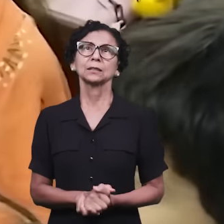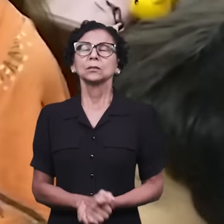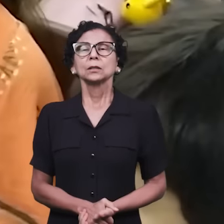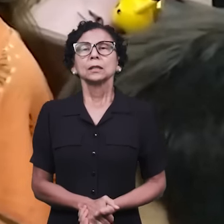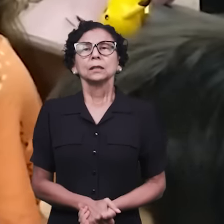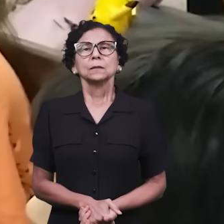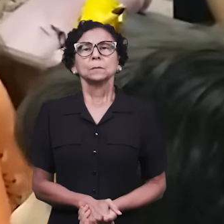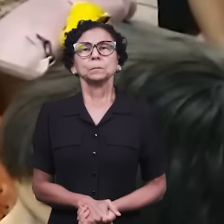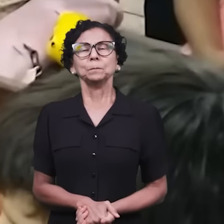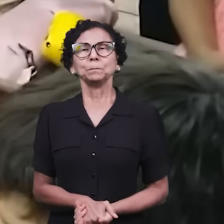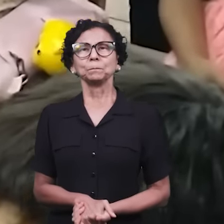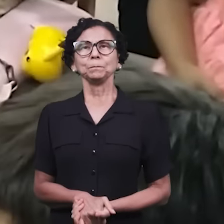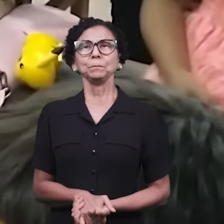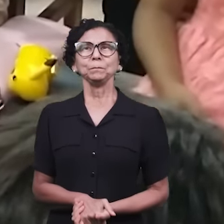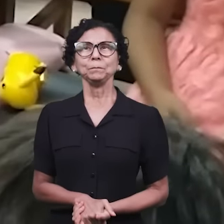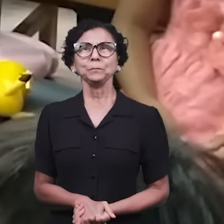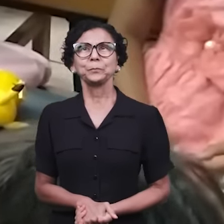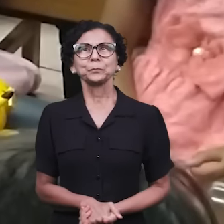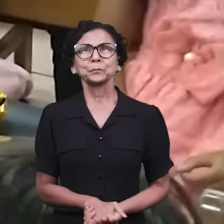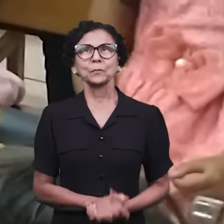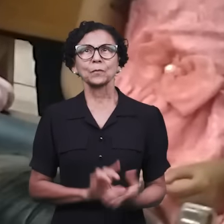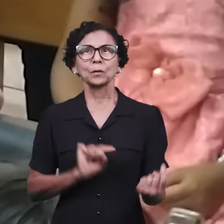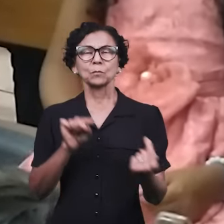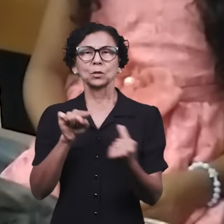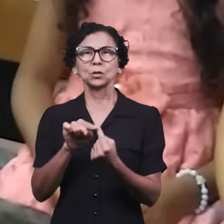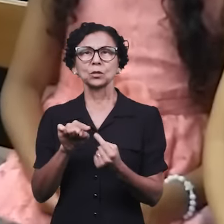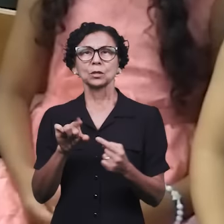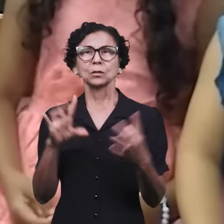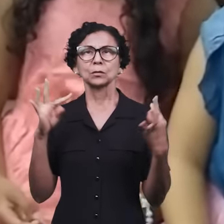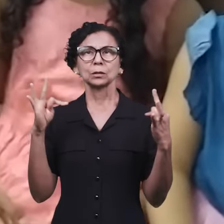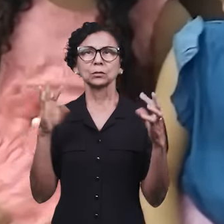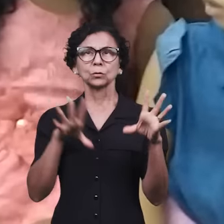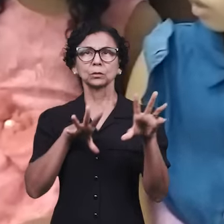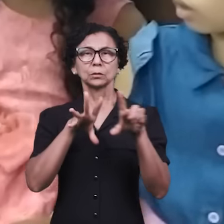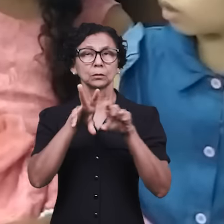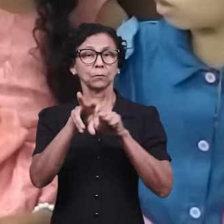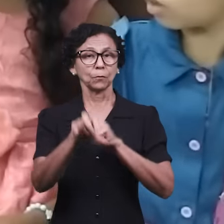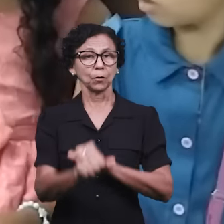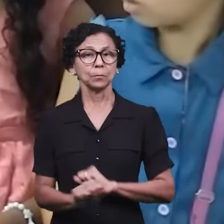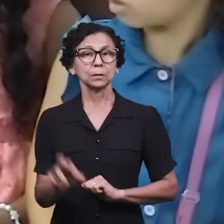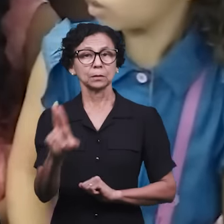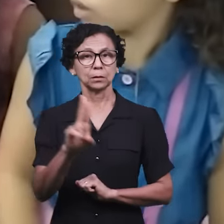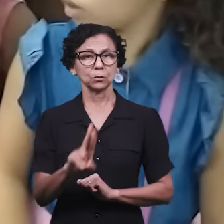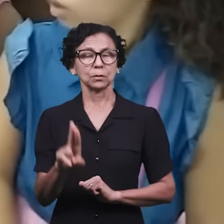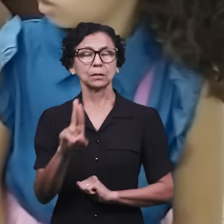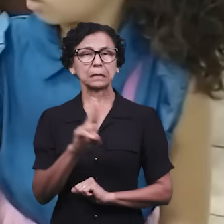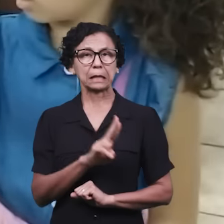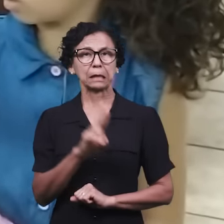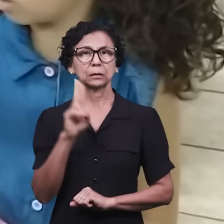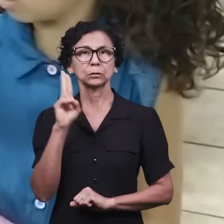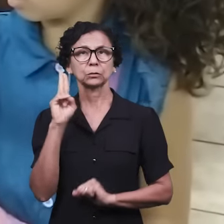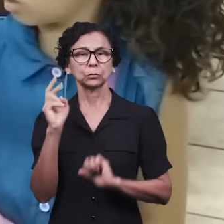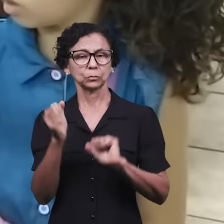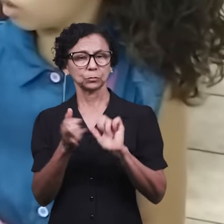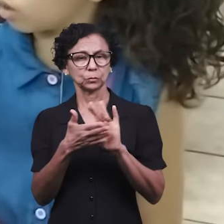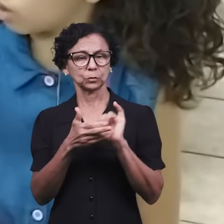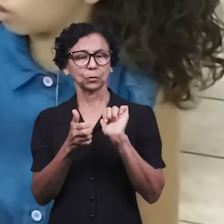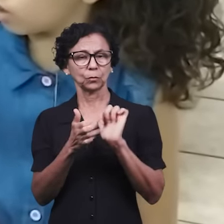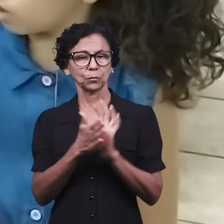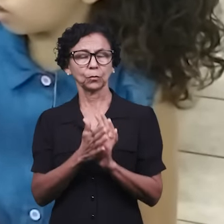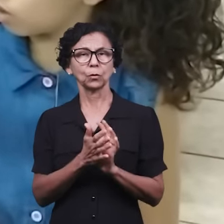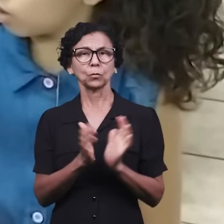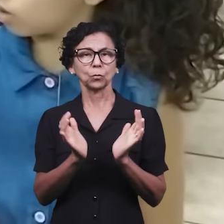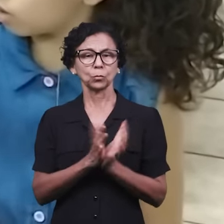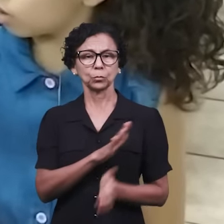todos se formem, e em breve nós estamos atuando no louvor, como na Orquestra Júnior, nas